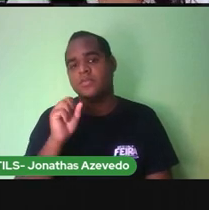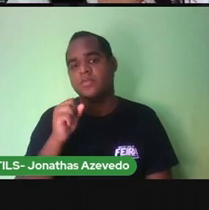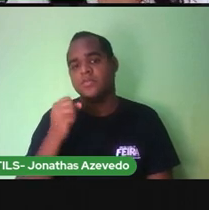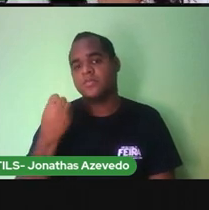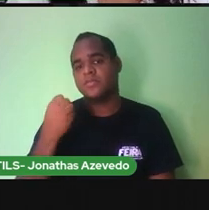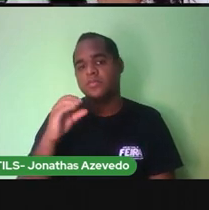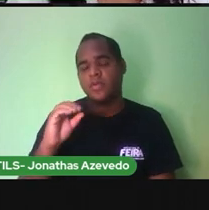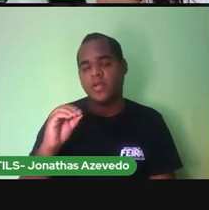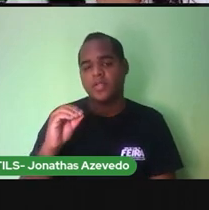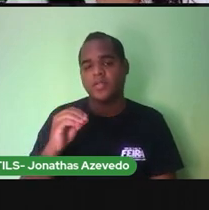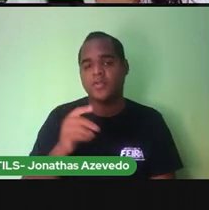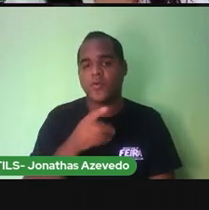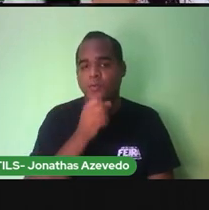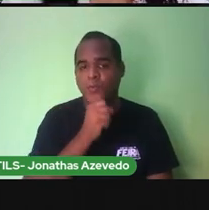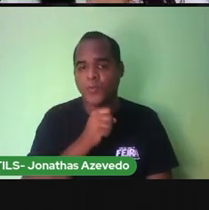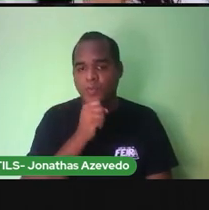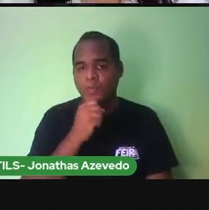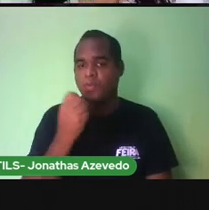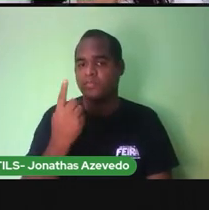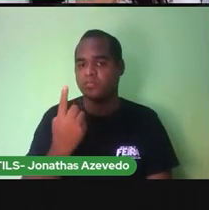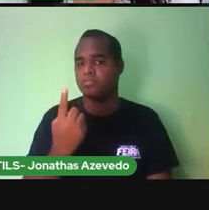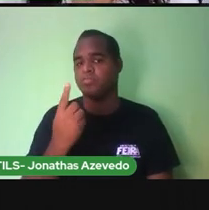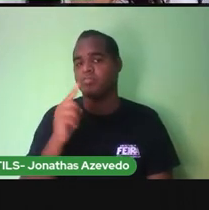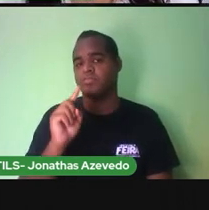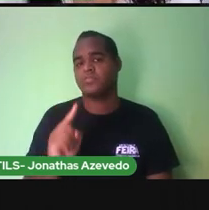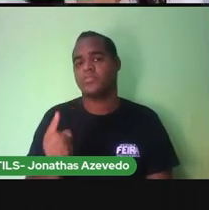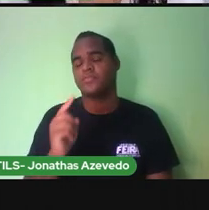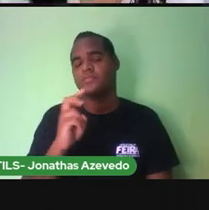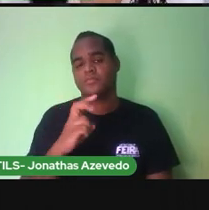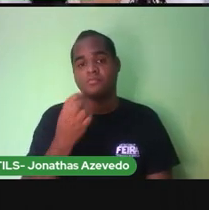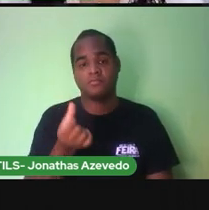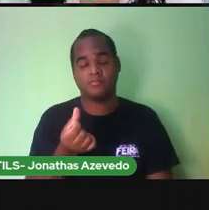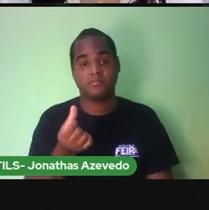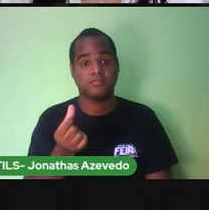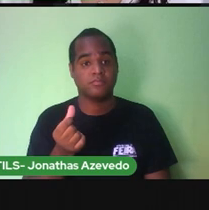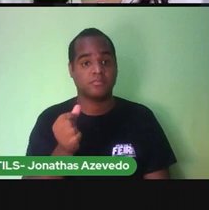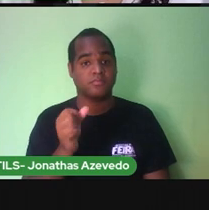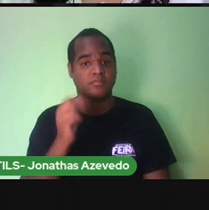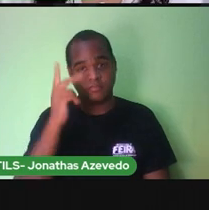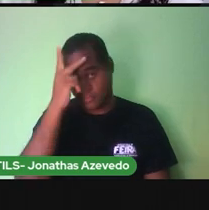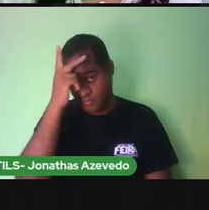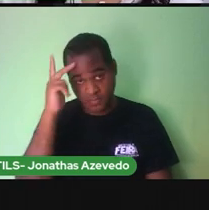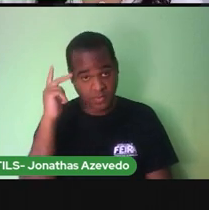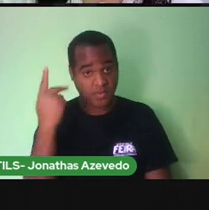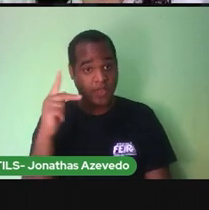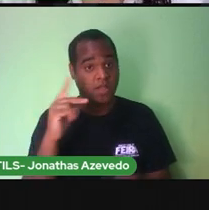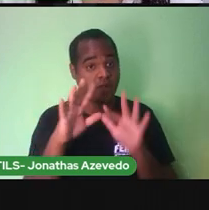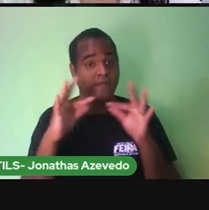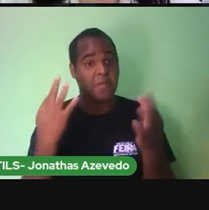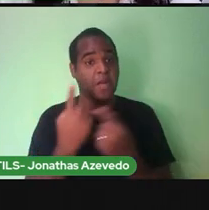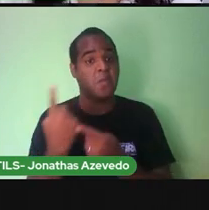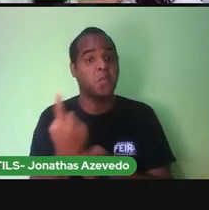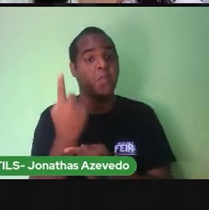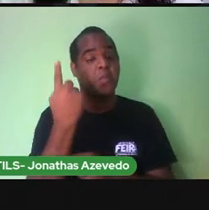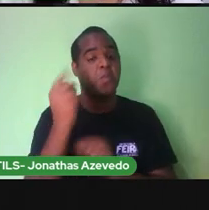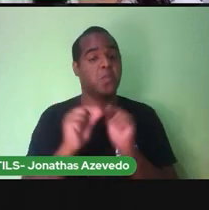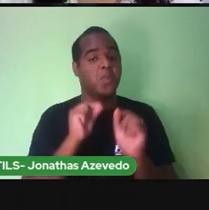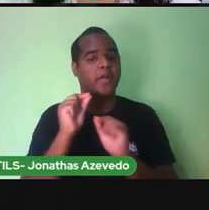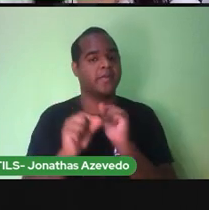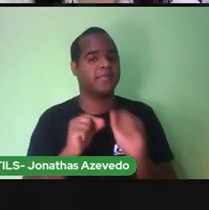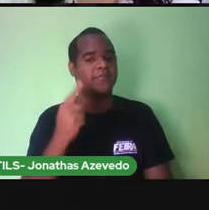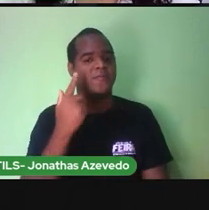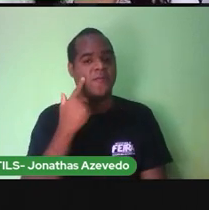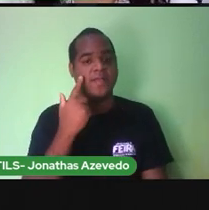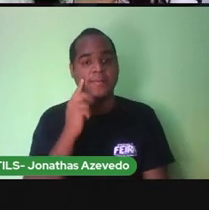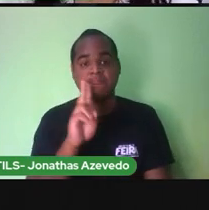Tem um metro E cinquenta e seis Quem é a pessoa Mais alta Da família De Lucas Você vai colocar